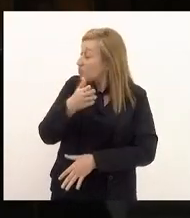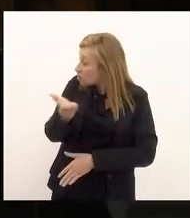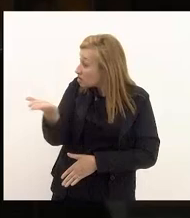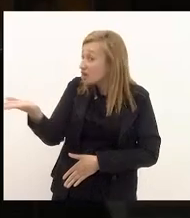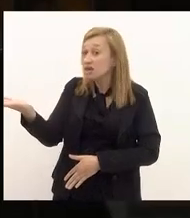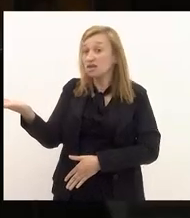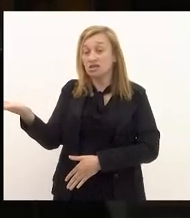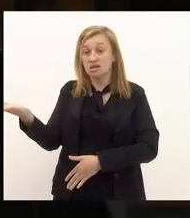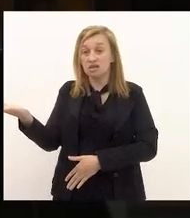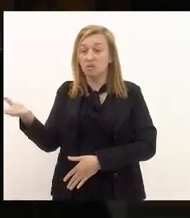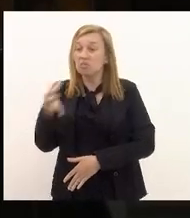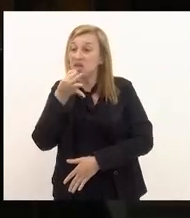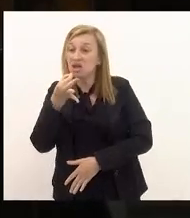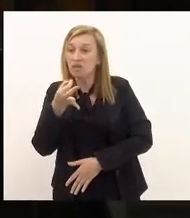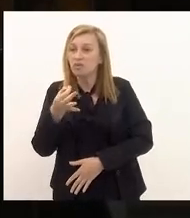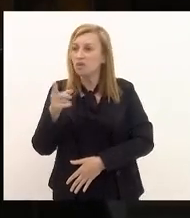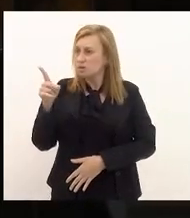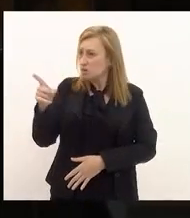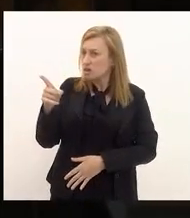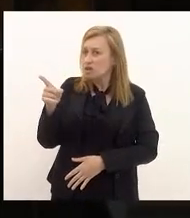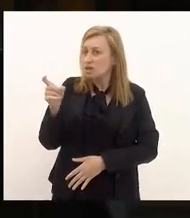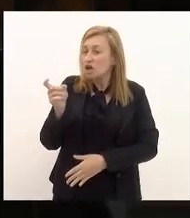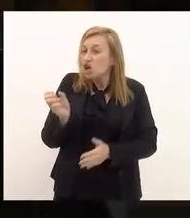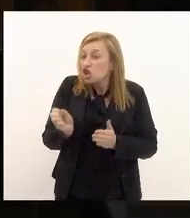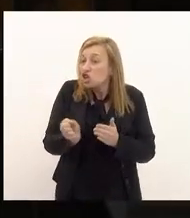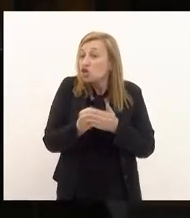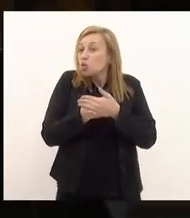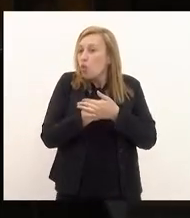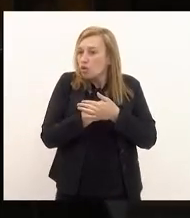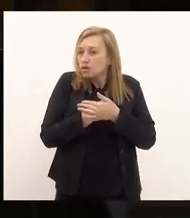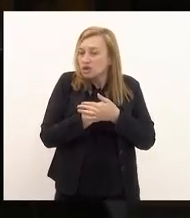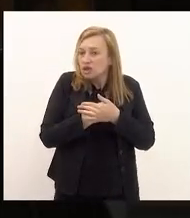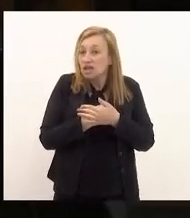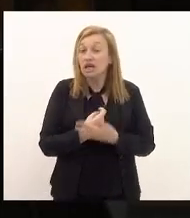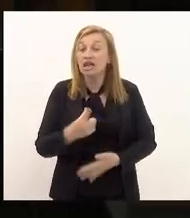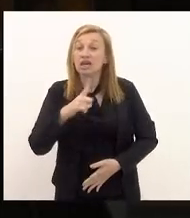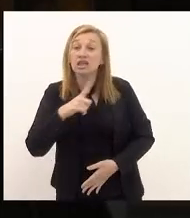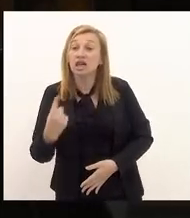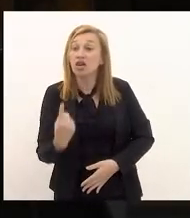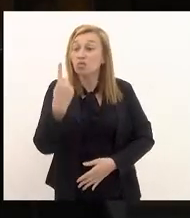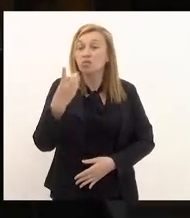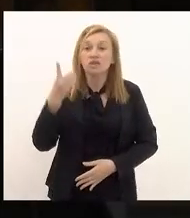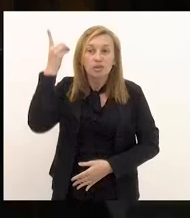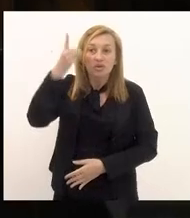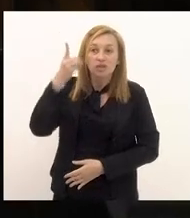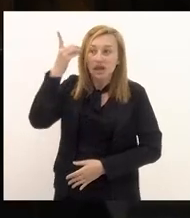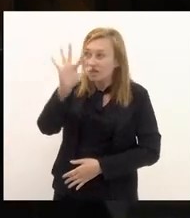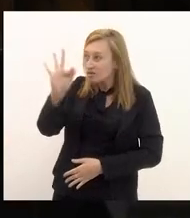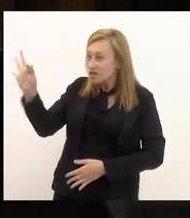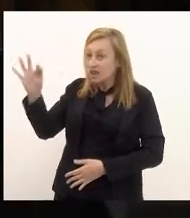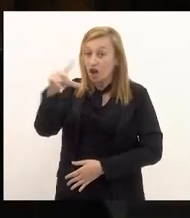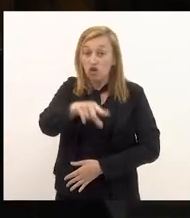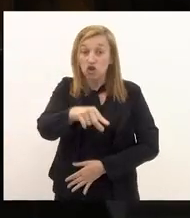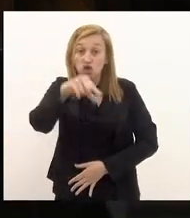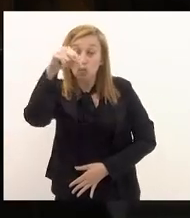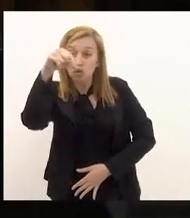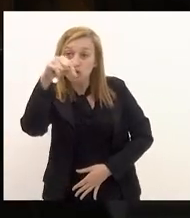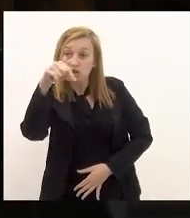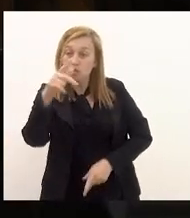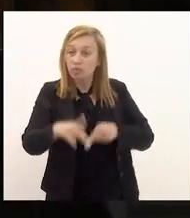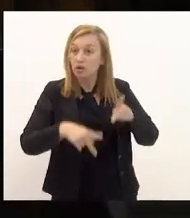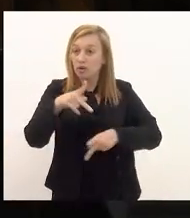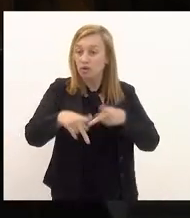os senhores se omitem ao fato de que há um deputado federal eleito pelo povo que